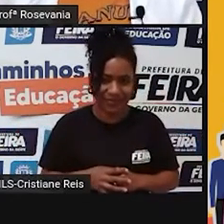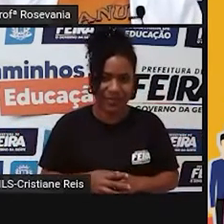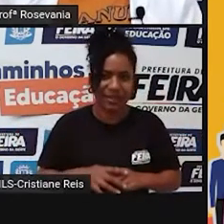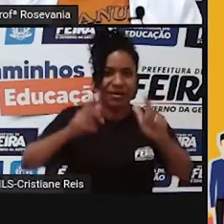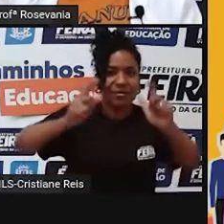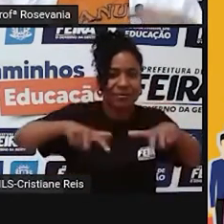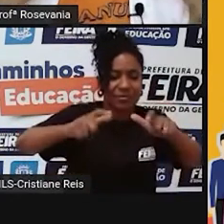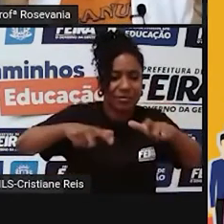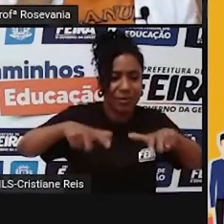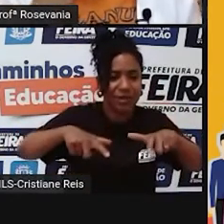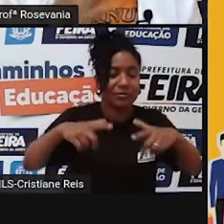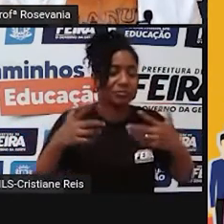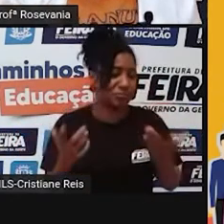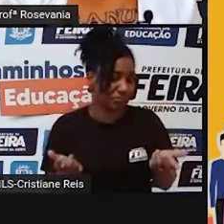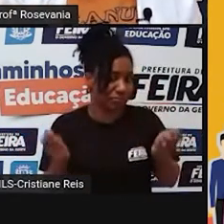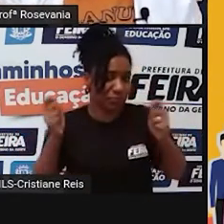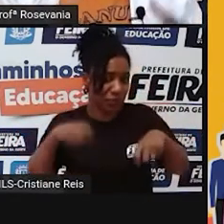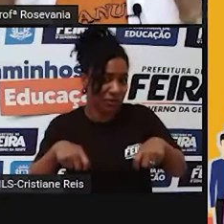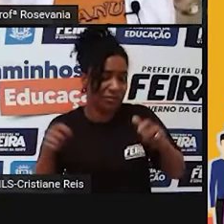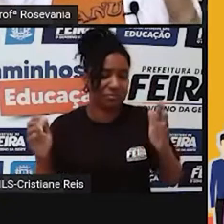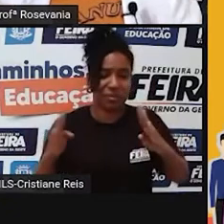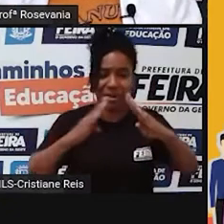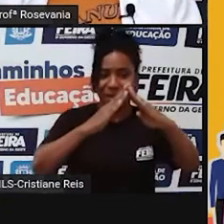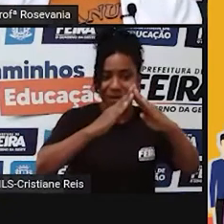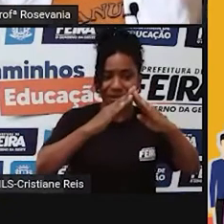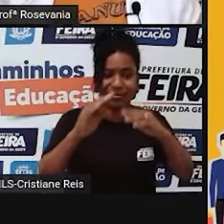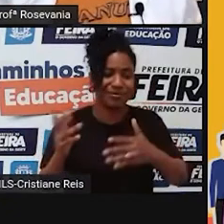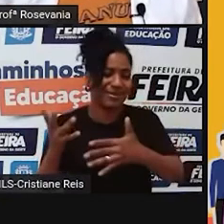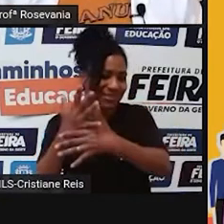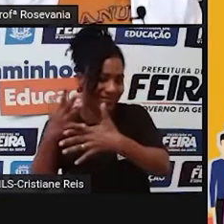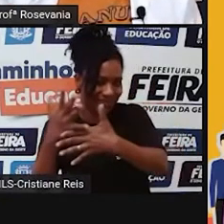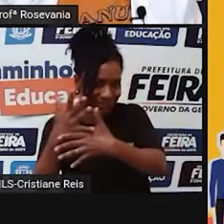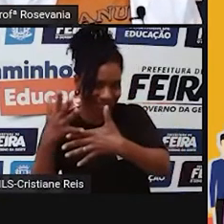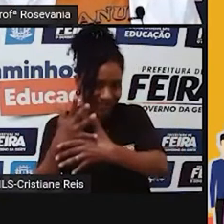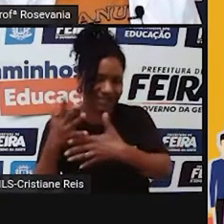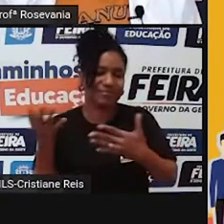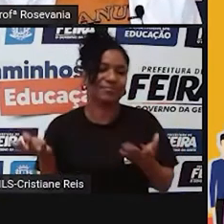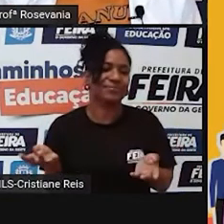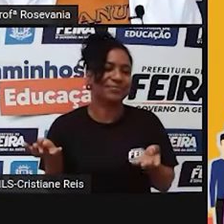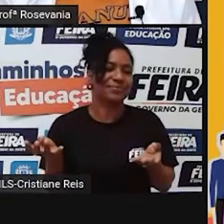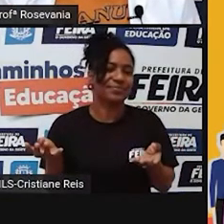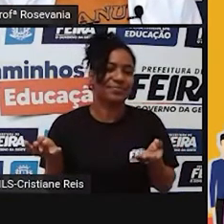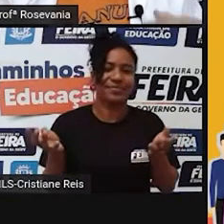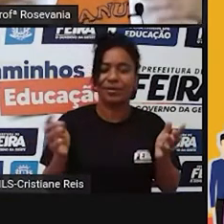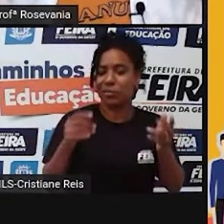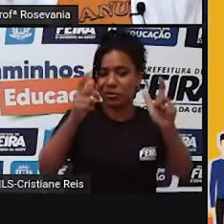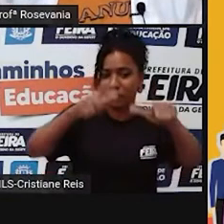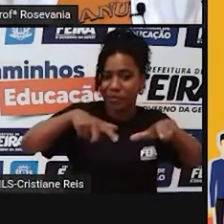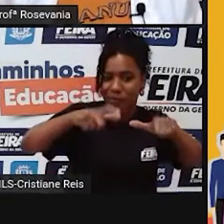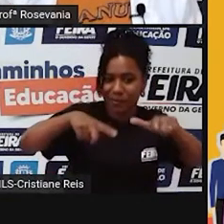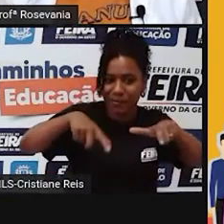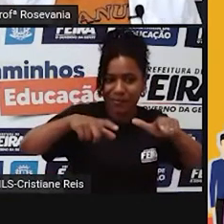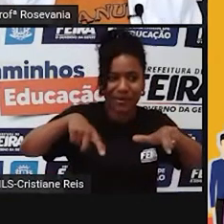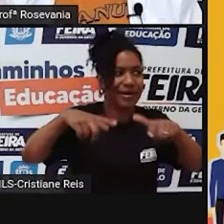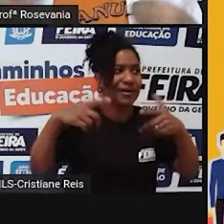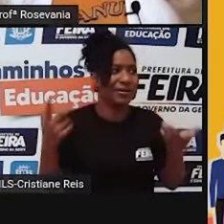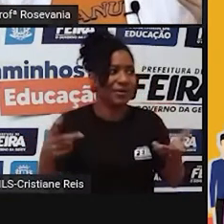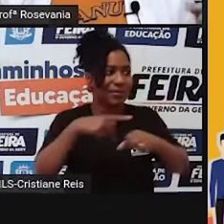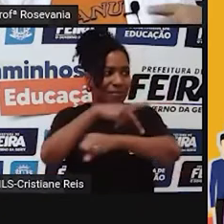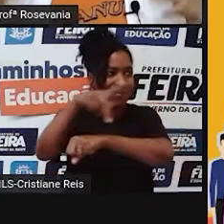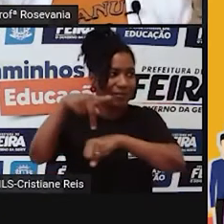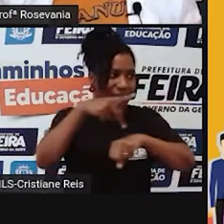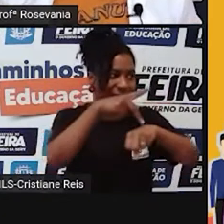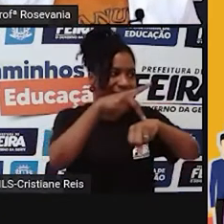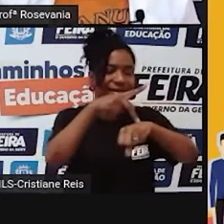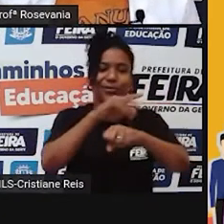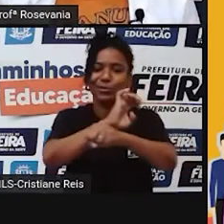espaço pode ser uma casa, uma cidade, né, um bairro, um país, um